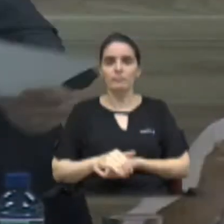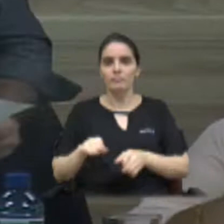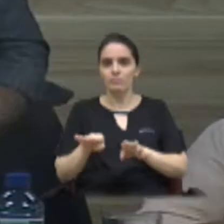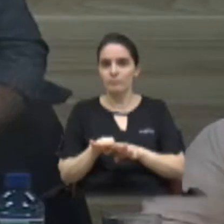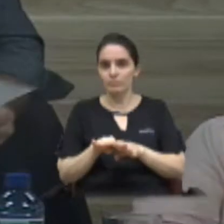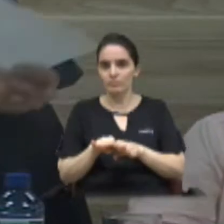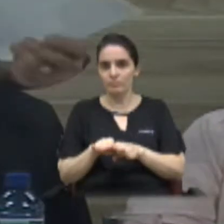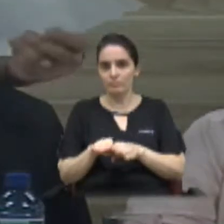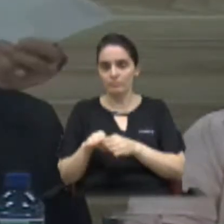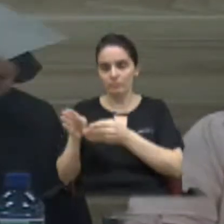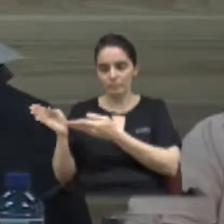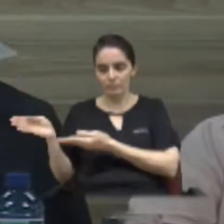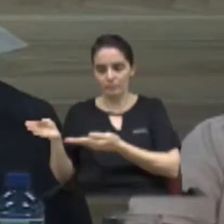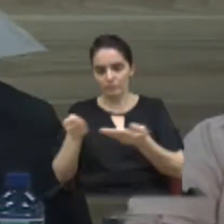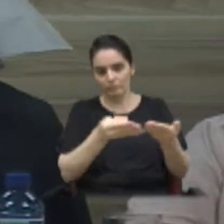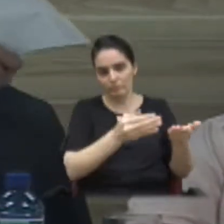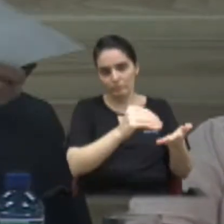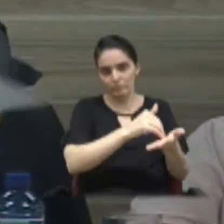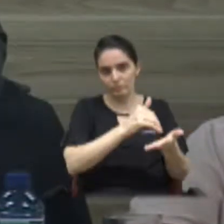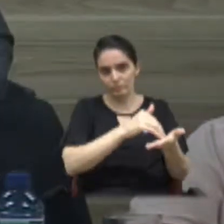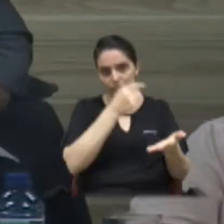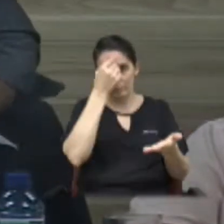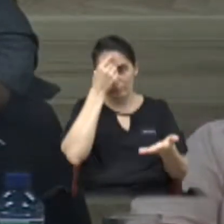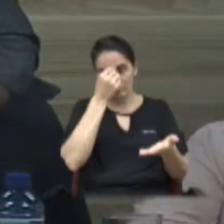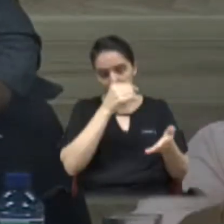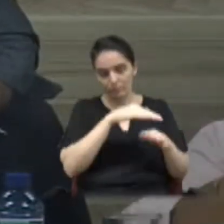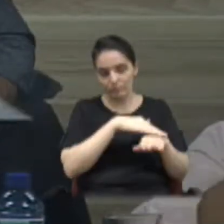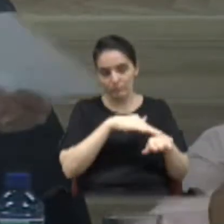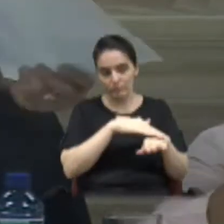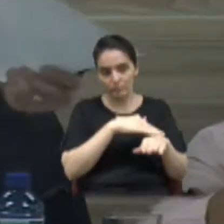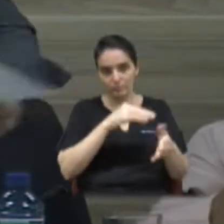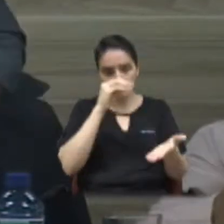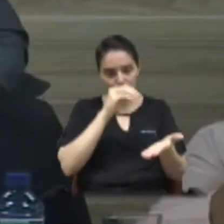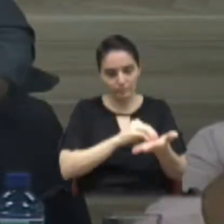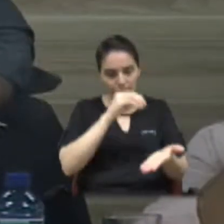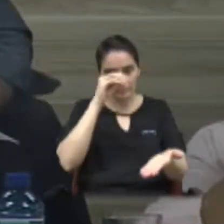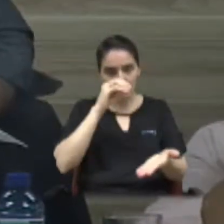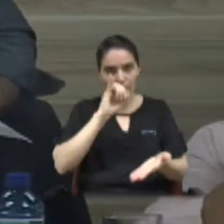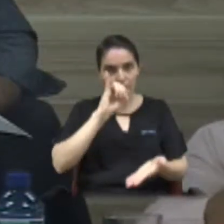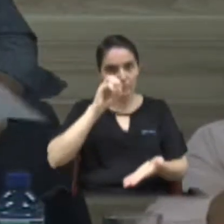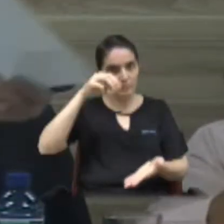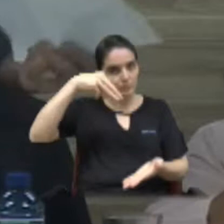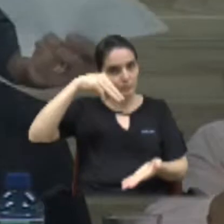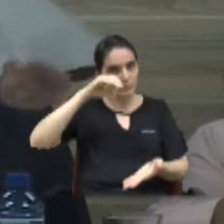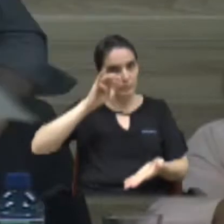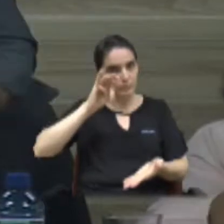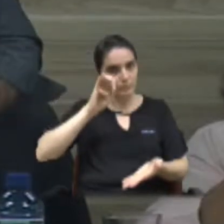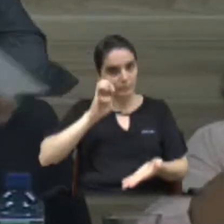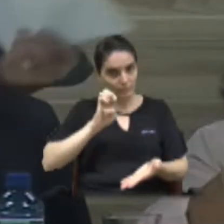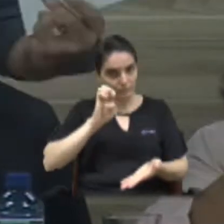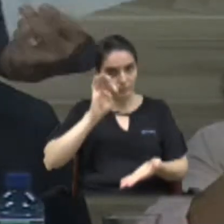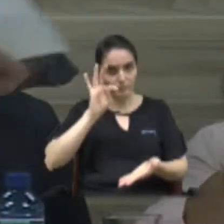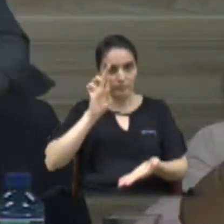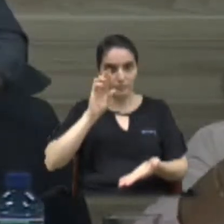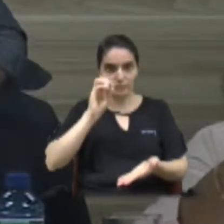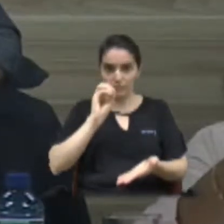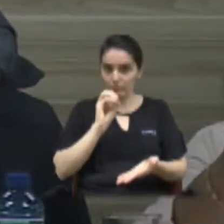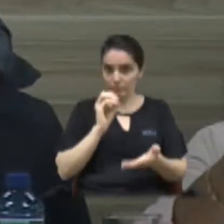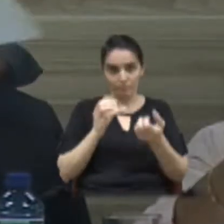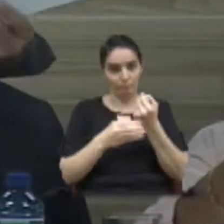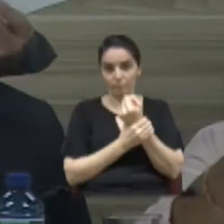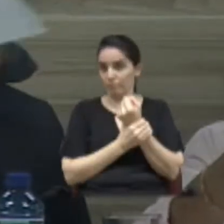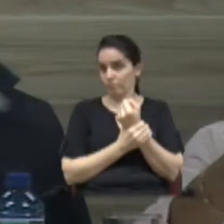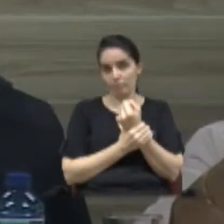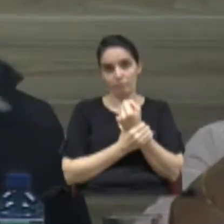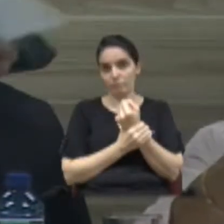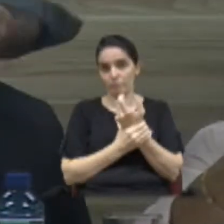secretário, eu até comentei brincando que nem sempre o selo do Inmetro era uma garantia de funcionamento. Isso eu acho que eu falei em bom